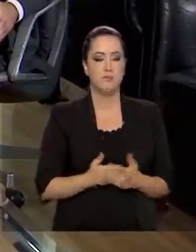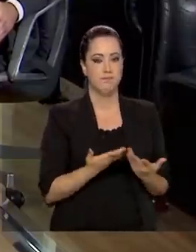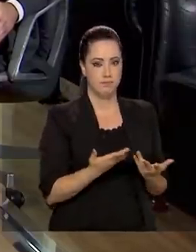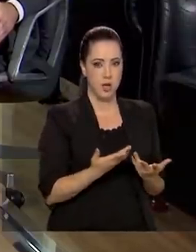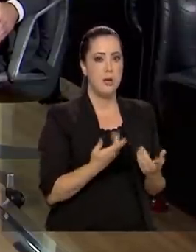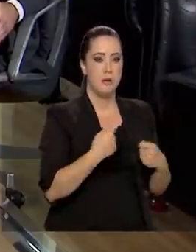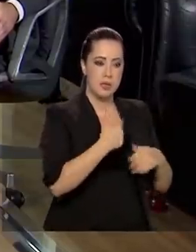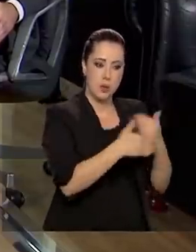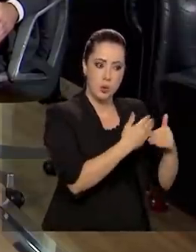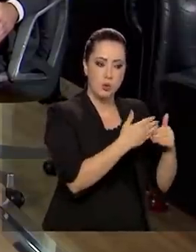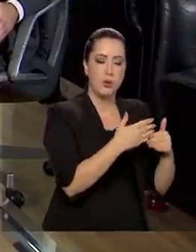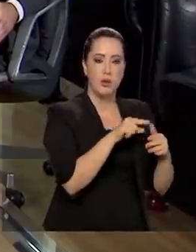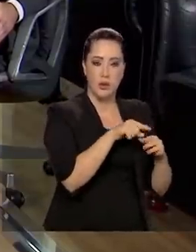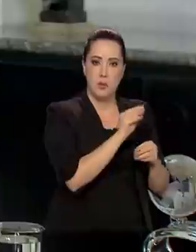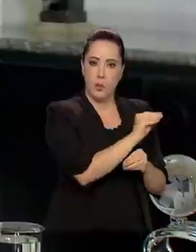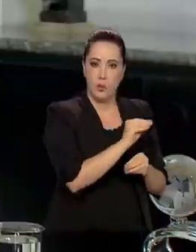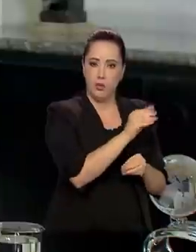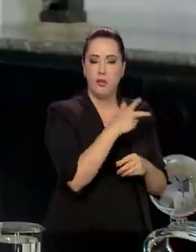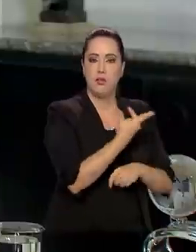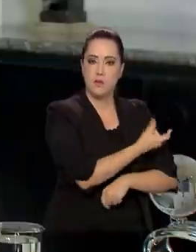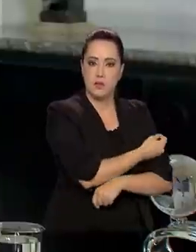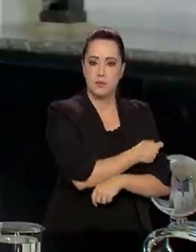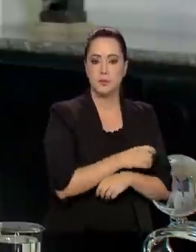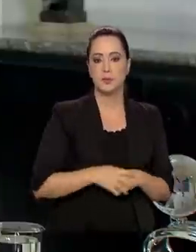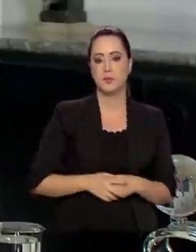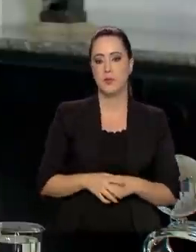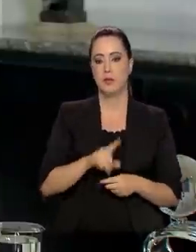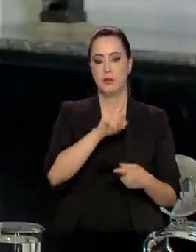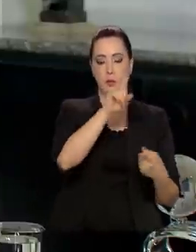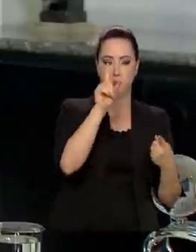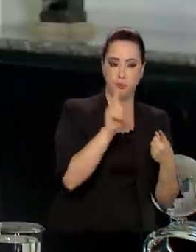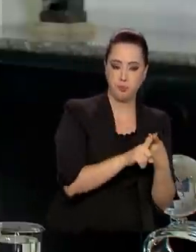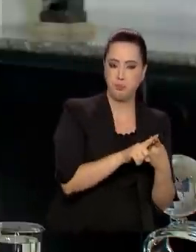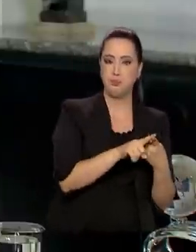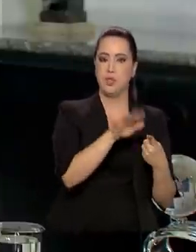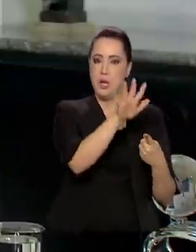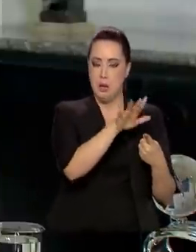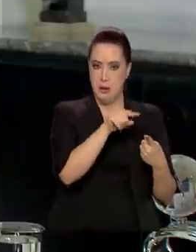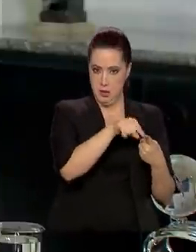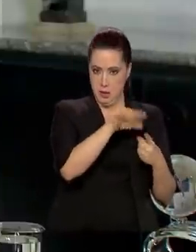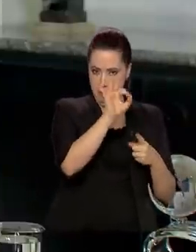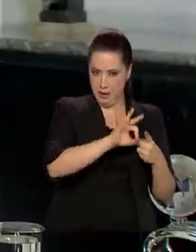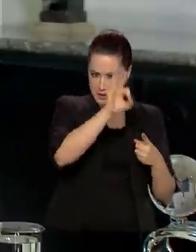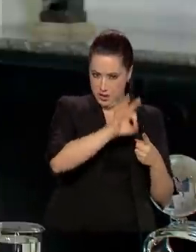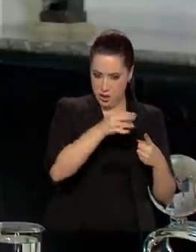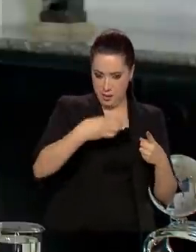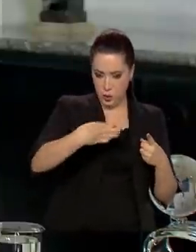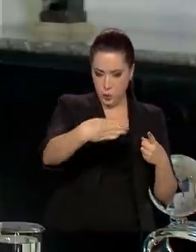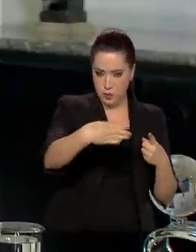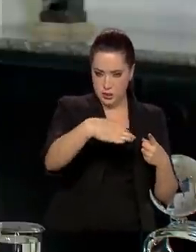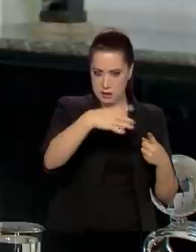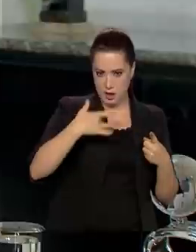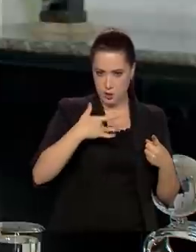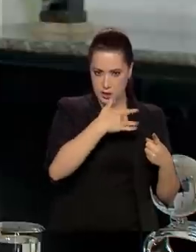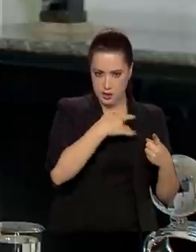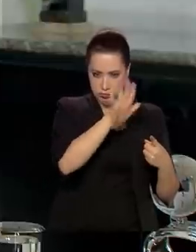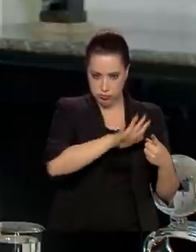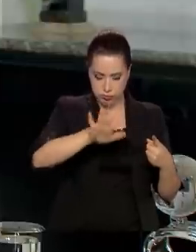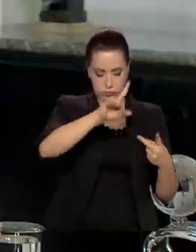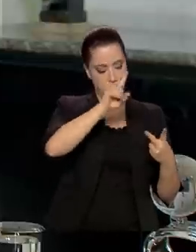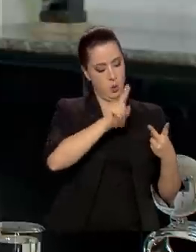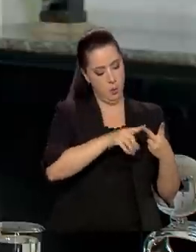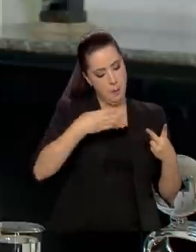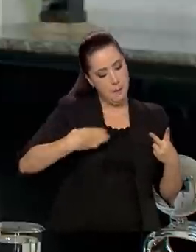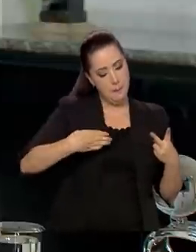Tudo isso é a terceira fase. Plano geral, macro do Ministério. Plano logístico dos Estados.